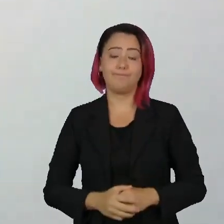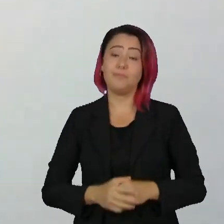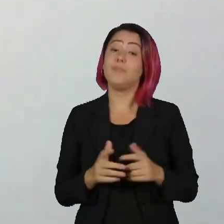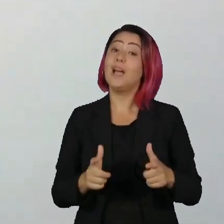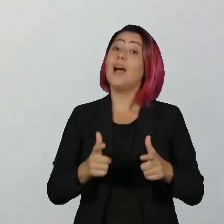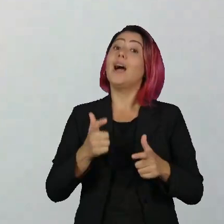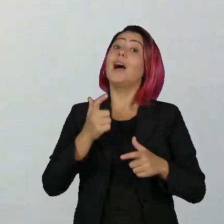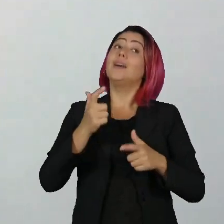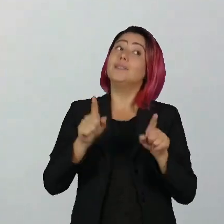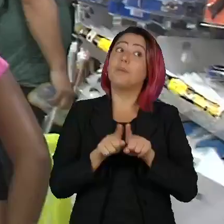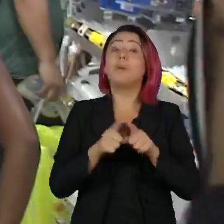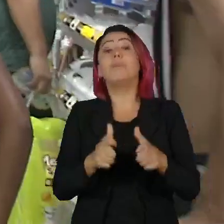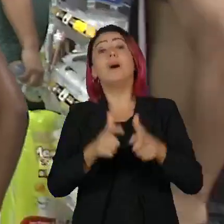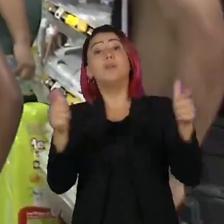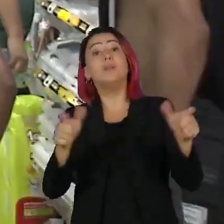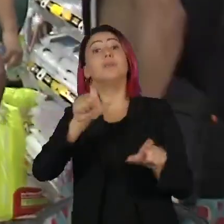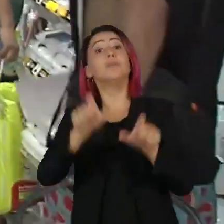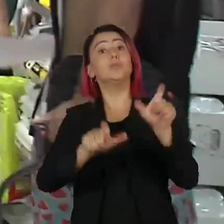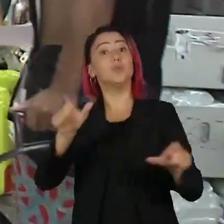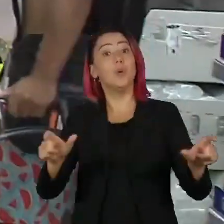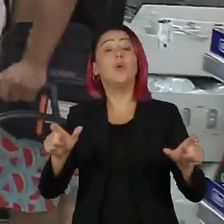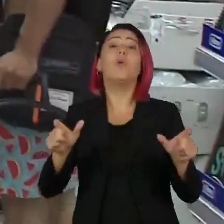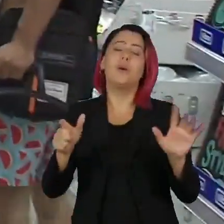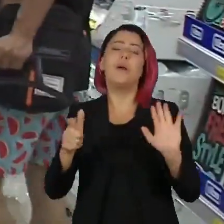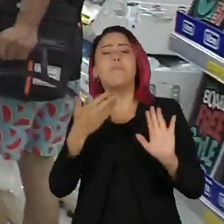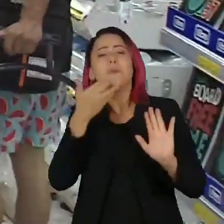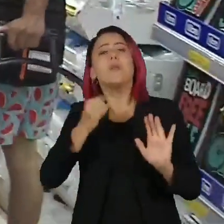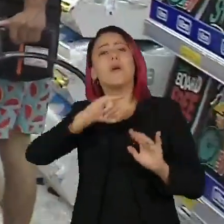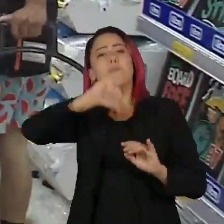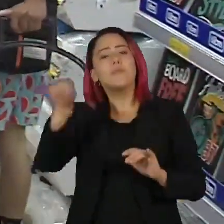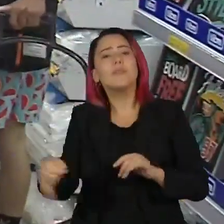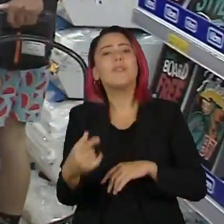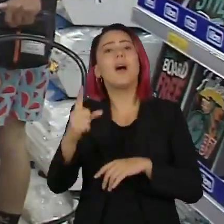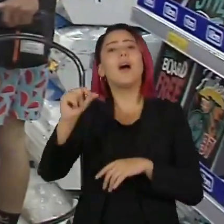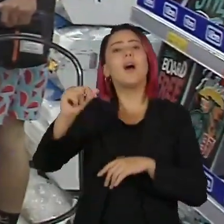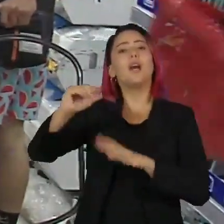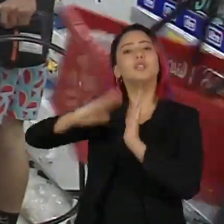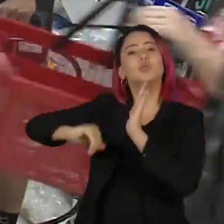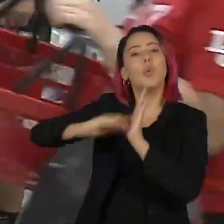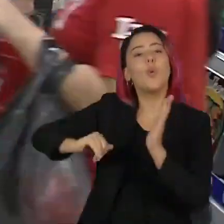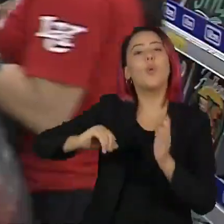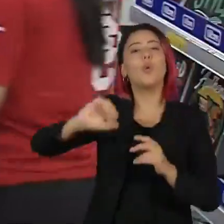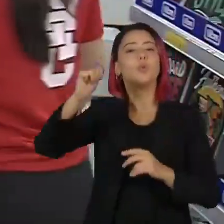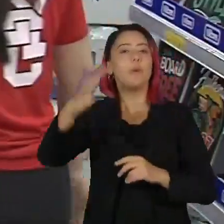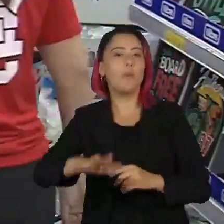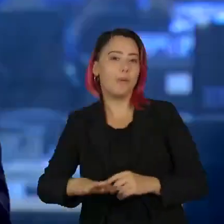aproveitando aí descontos e benefícios porque o pessoal vai querer limpar estoque.